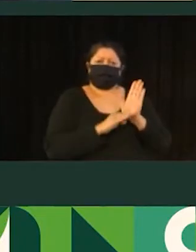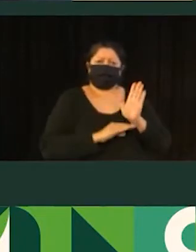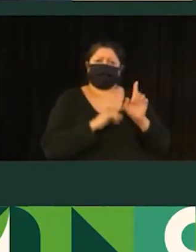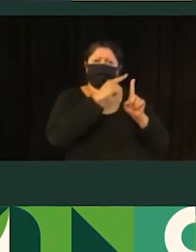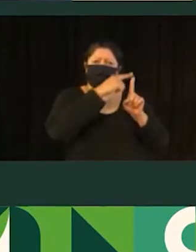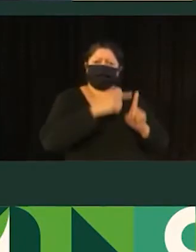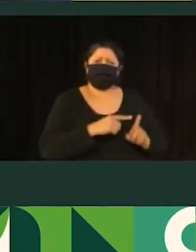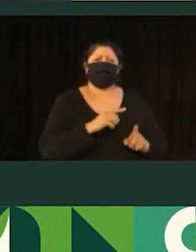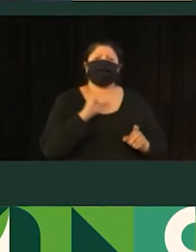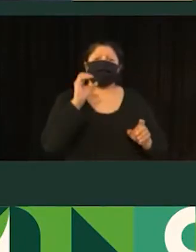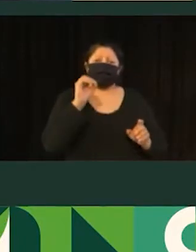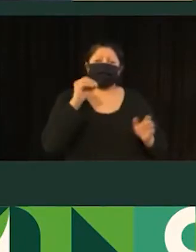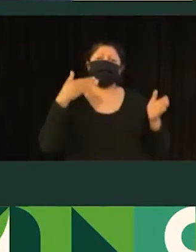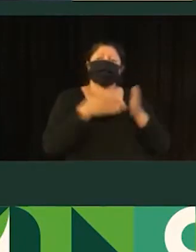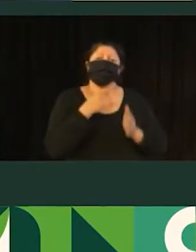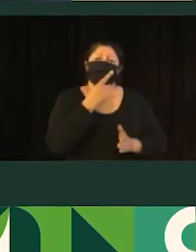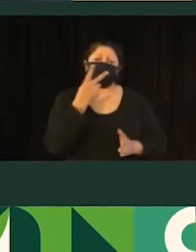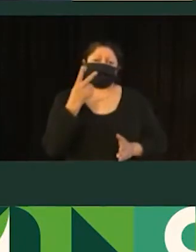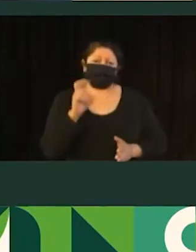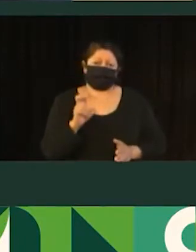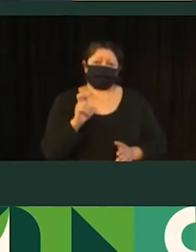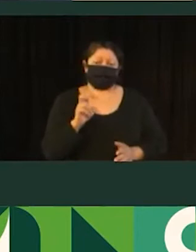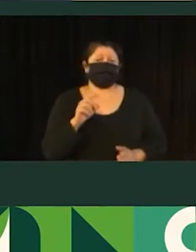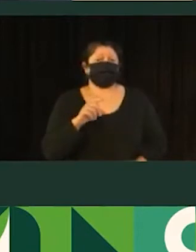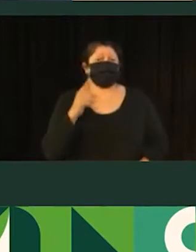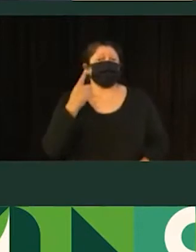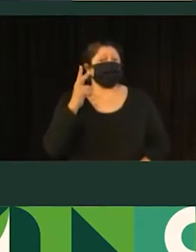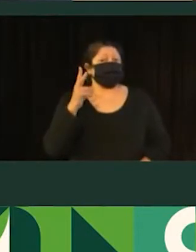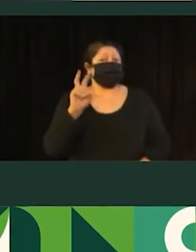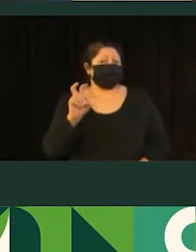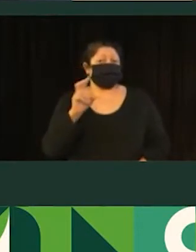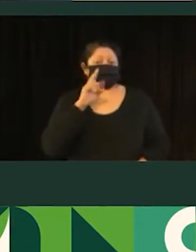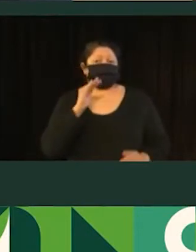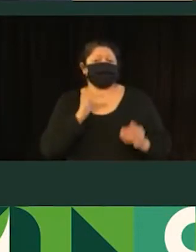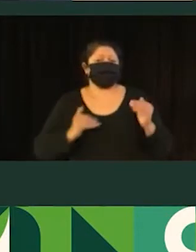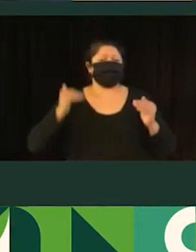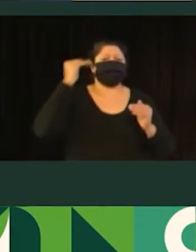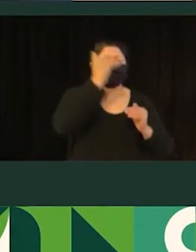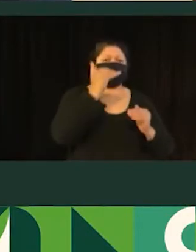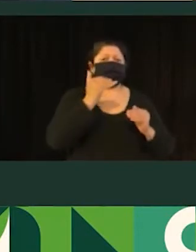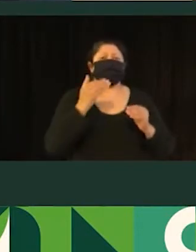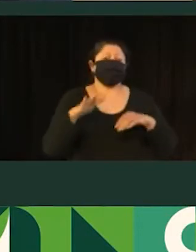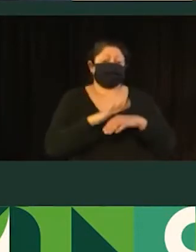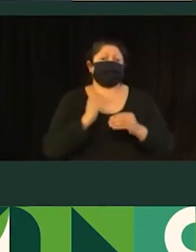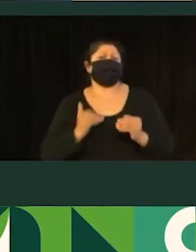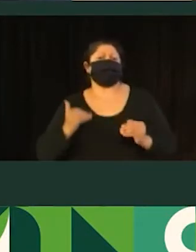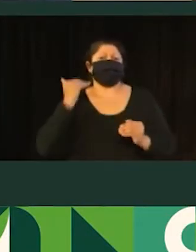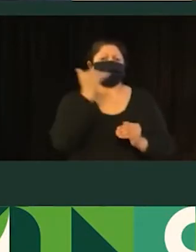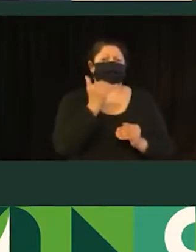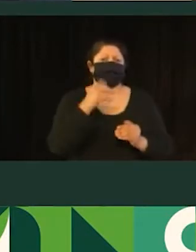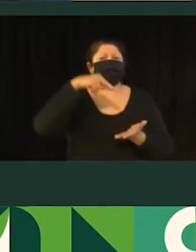ele vai de 0 a 125, em que 125 significa superlotado. Então, foram perguntados,